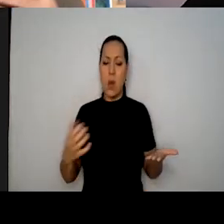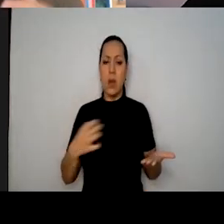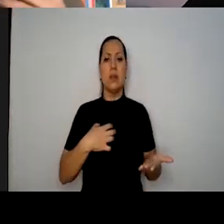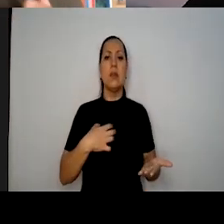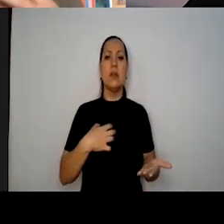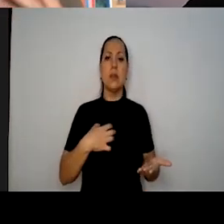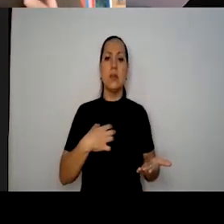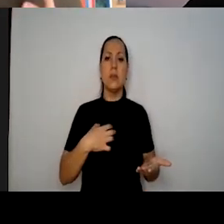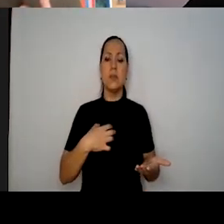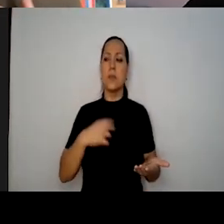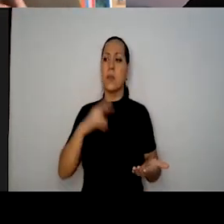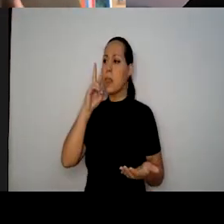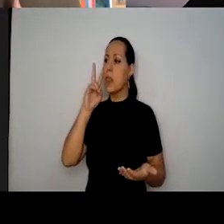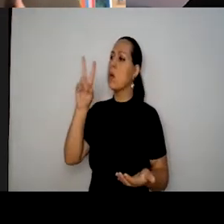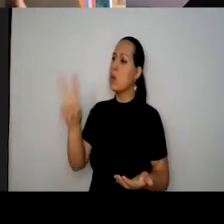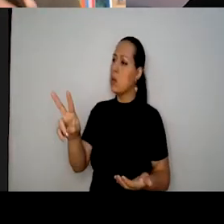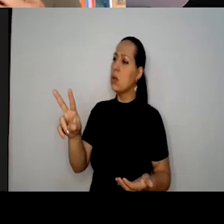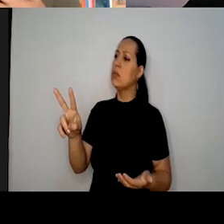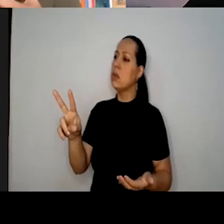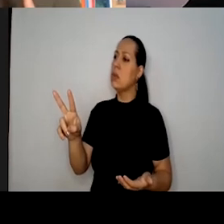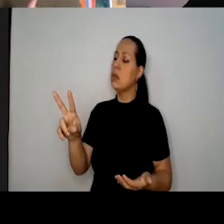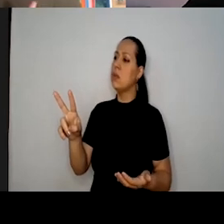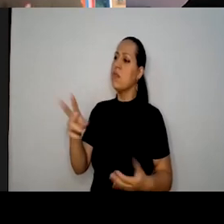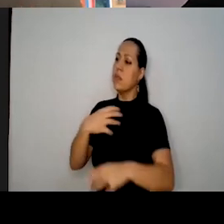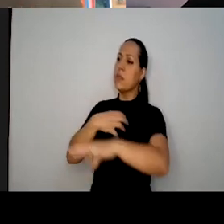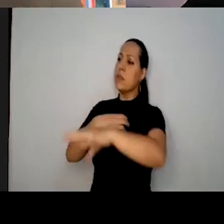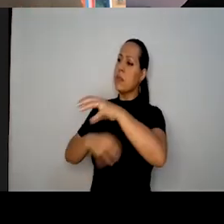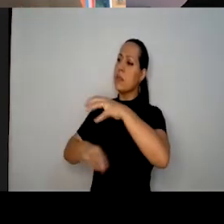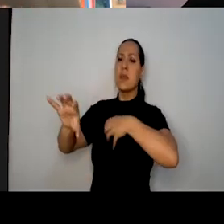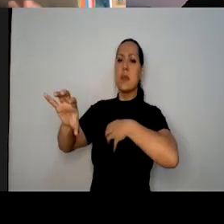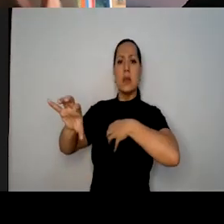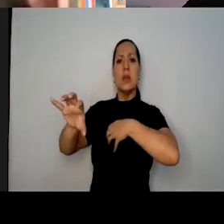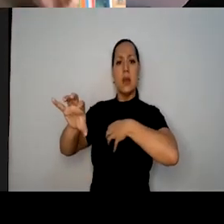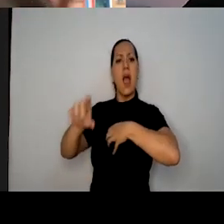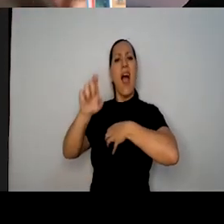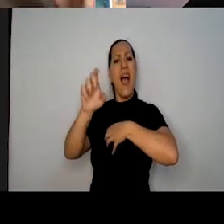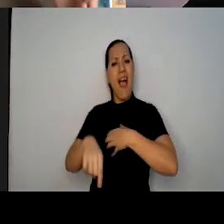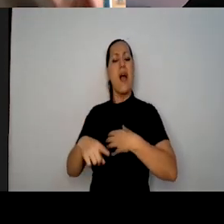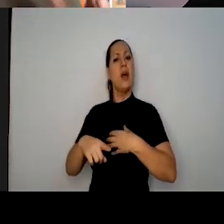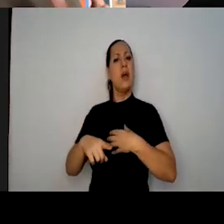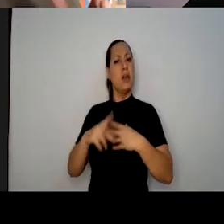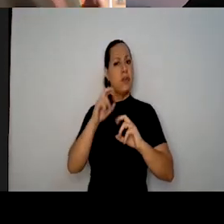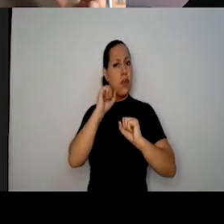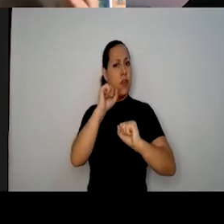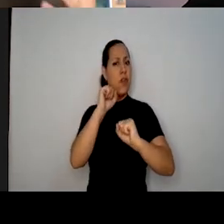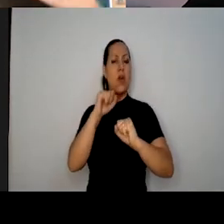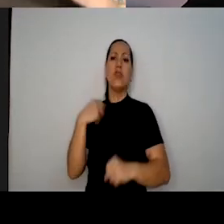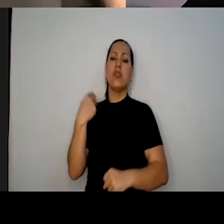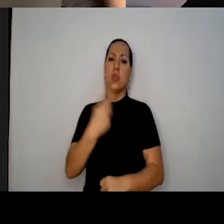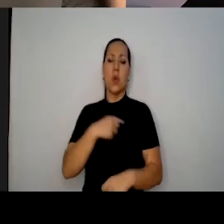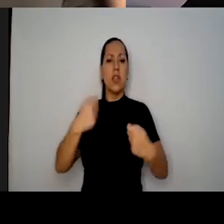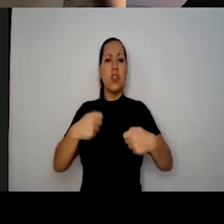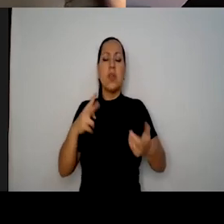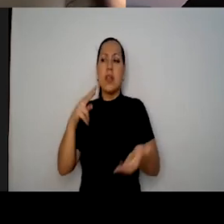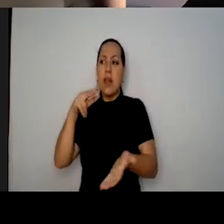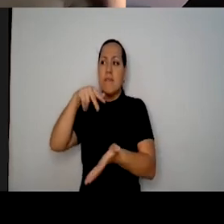Ouvir o outro é um exercício profundo. A gente precisa estar no presente. A gente precisa estar